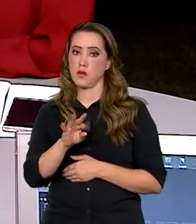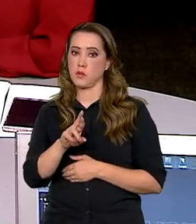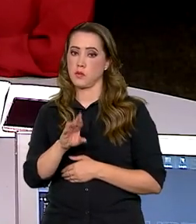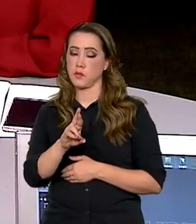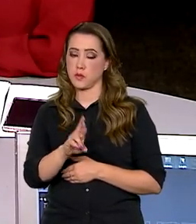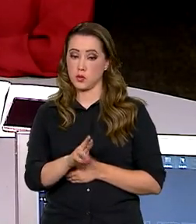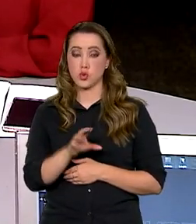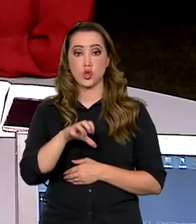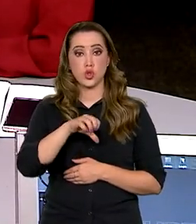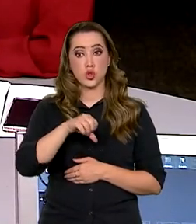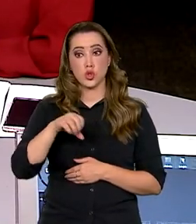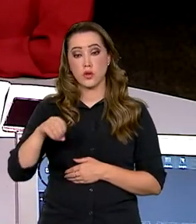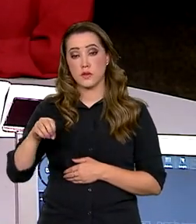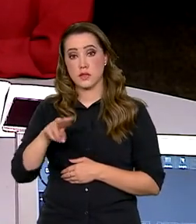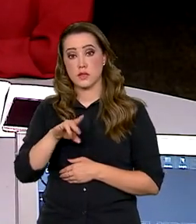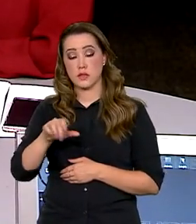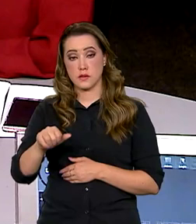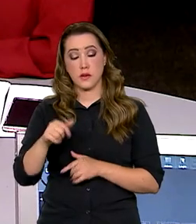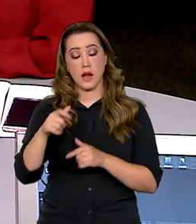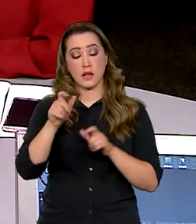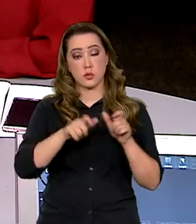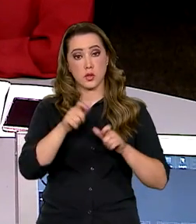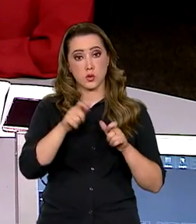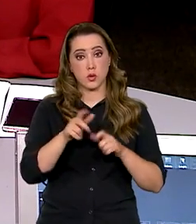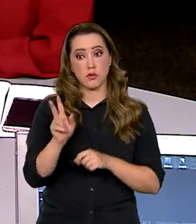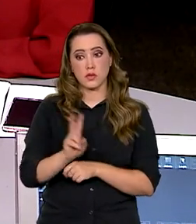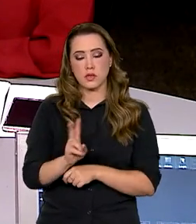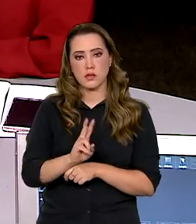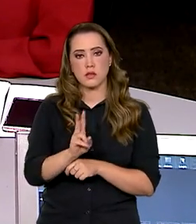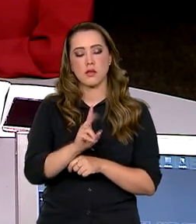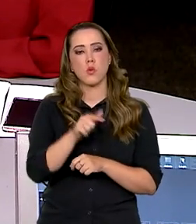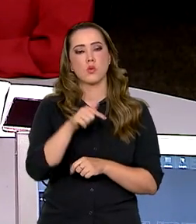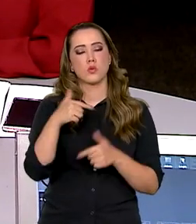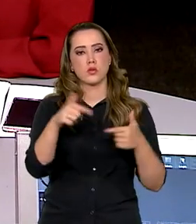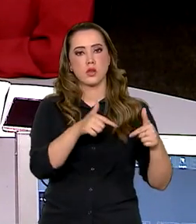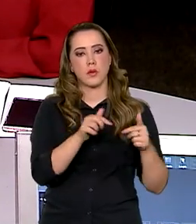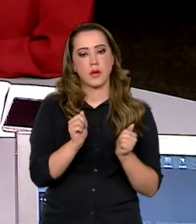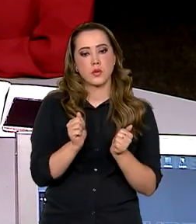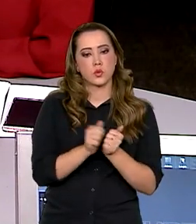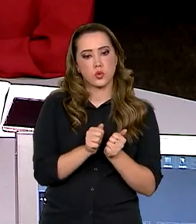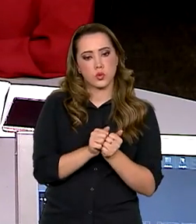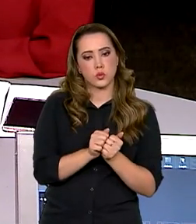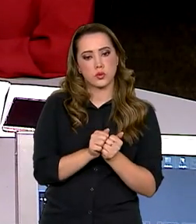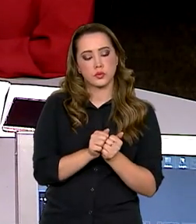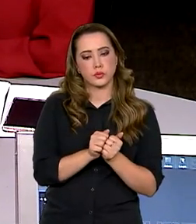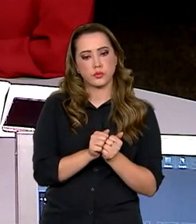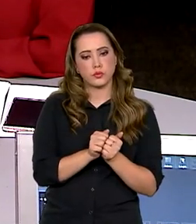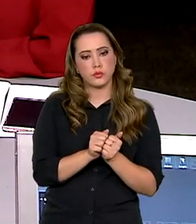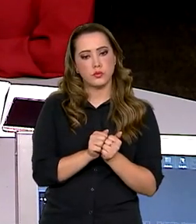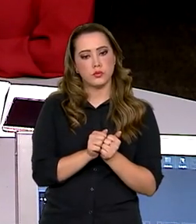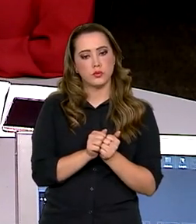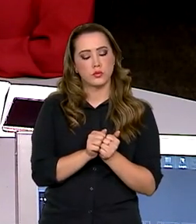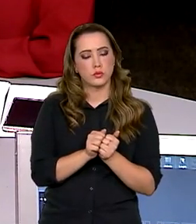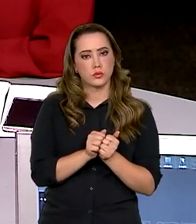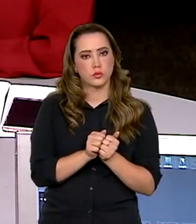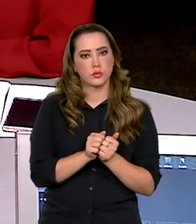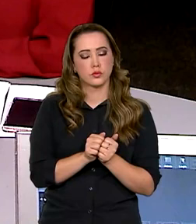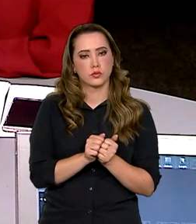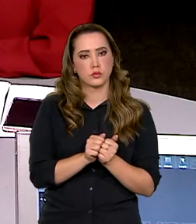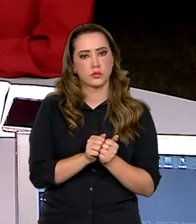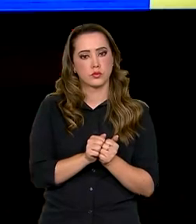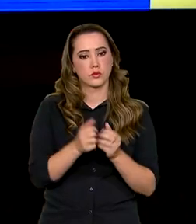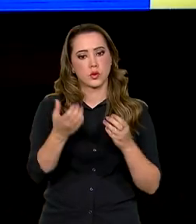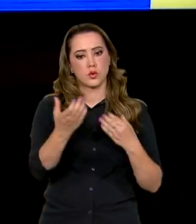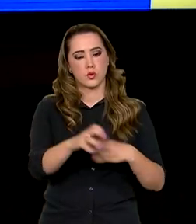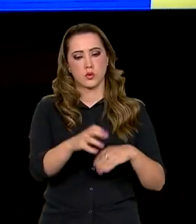900 vagas de auditores do trabalho, que será junto com o conjunto dos